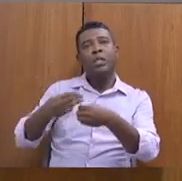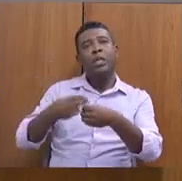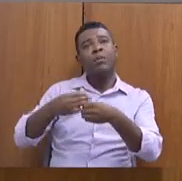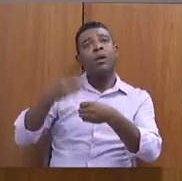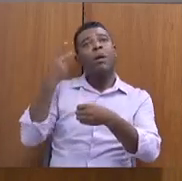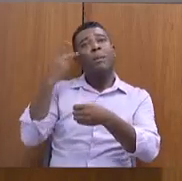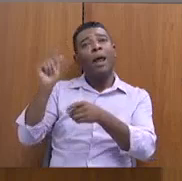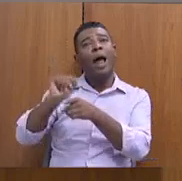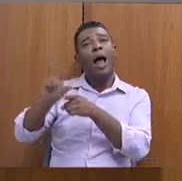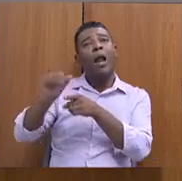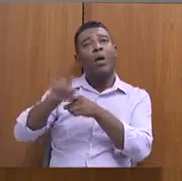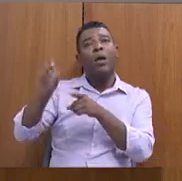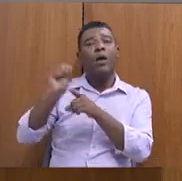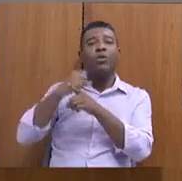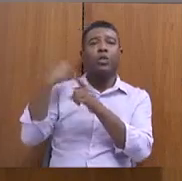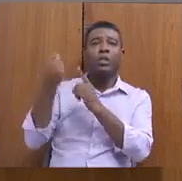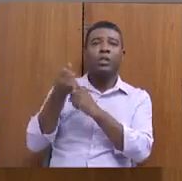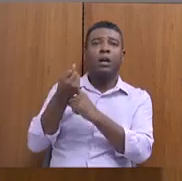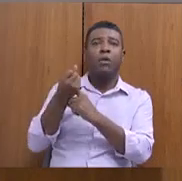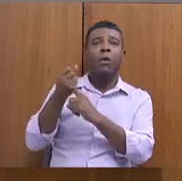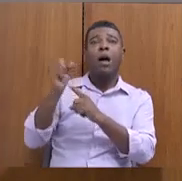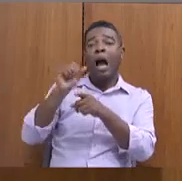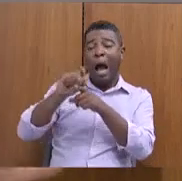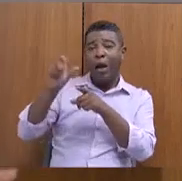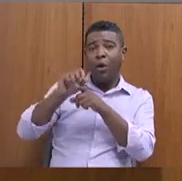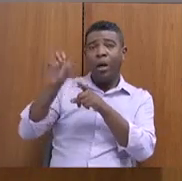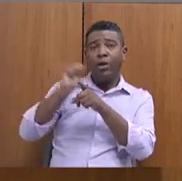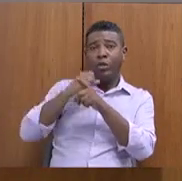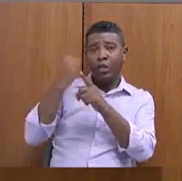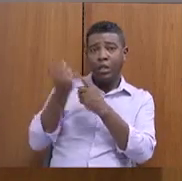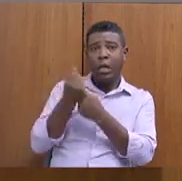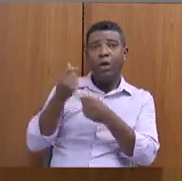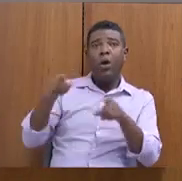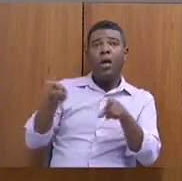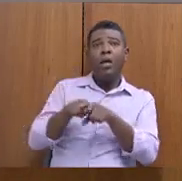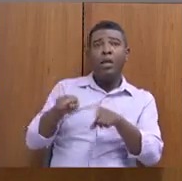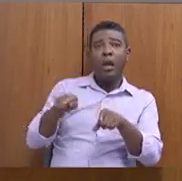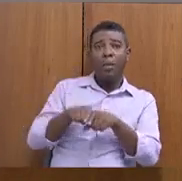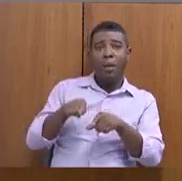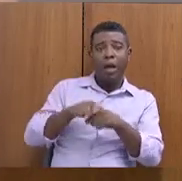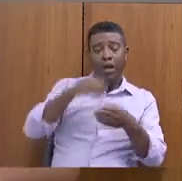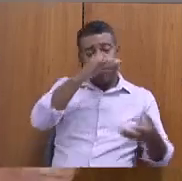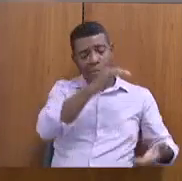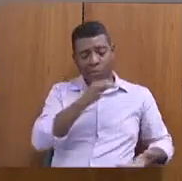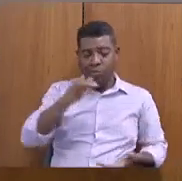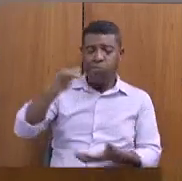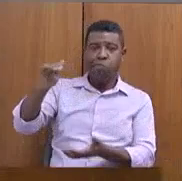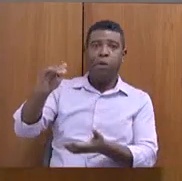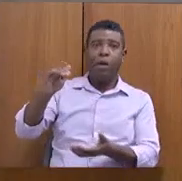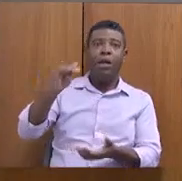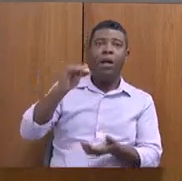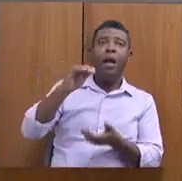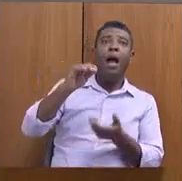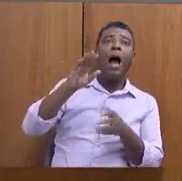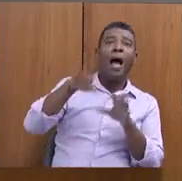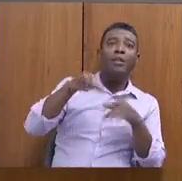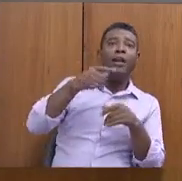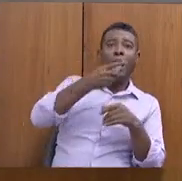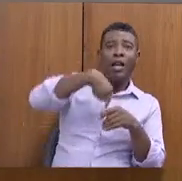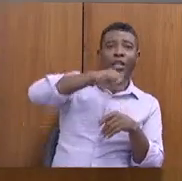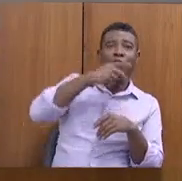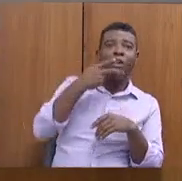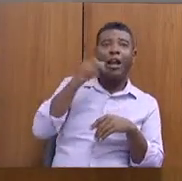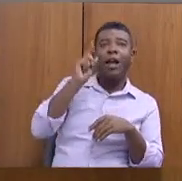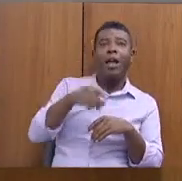aluguel social e cestas básicas. Às vezes o nome não fica aluguel social, a gente passa com benefício eventual, é para essas